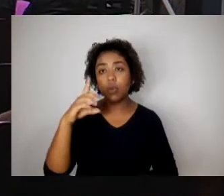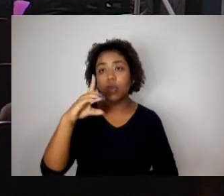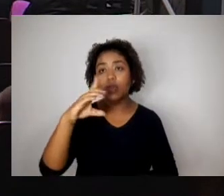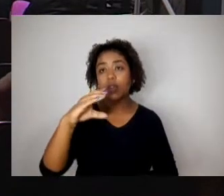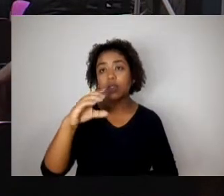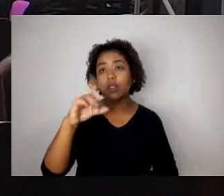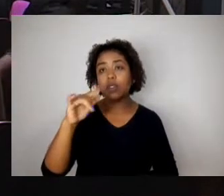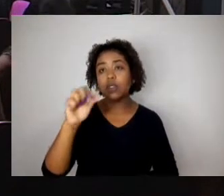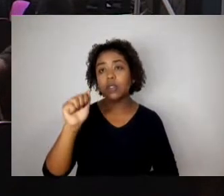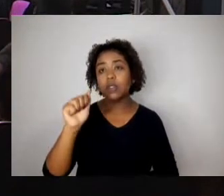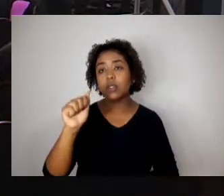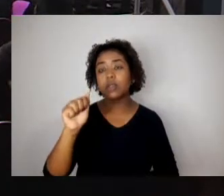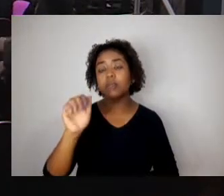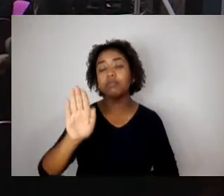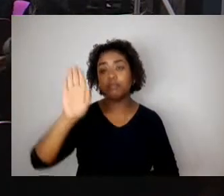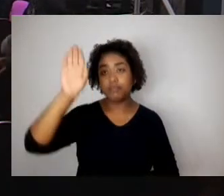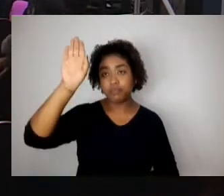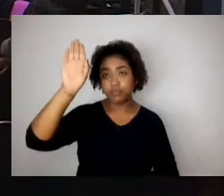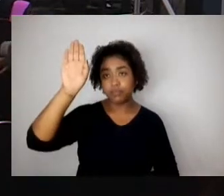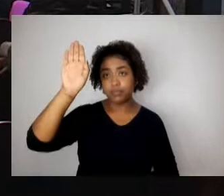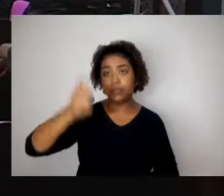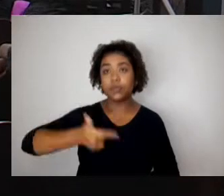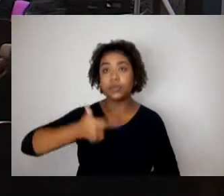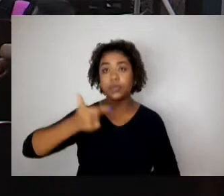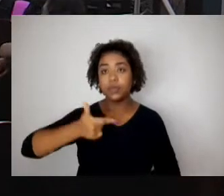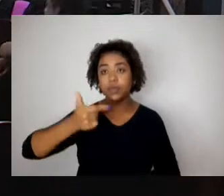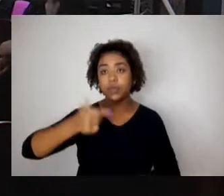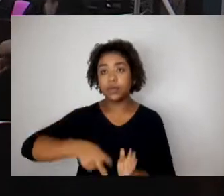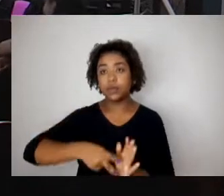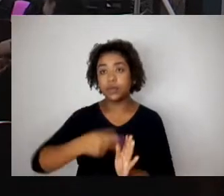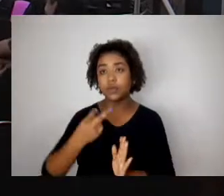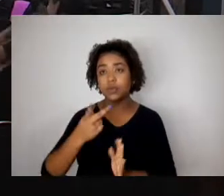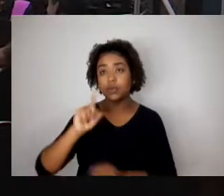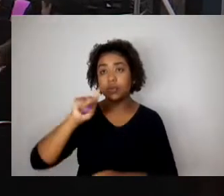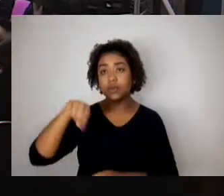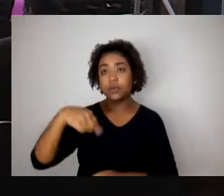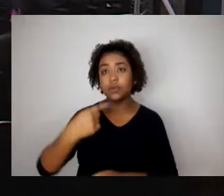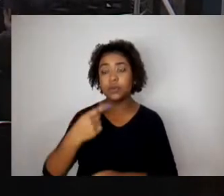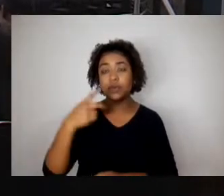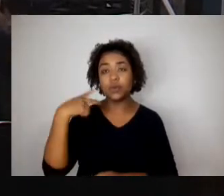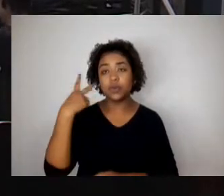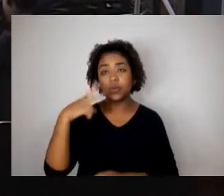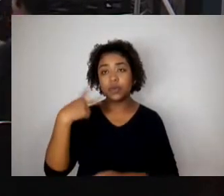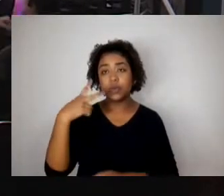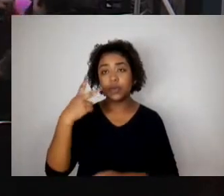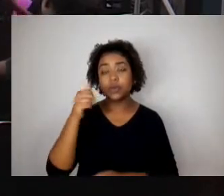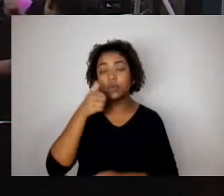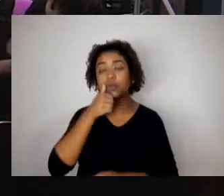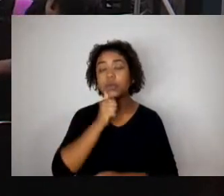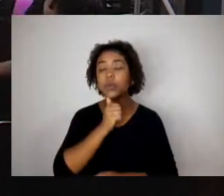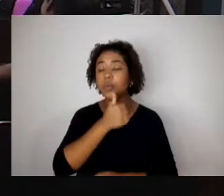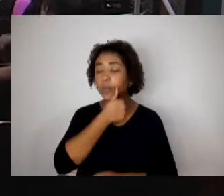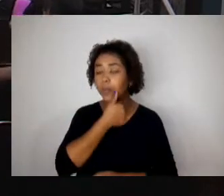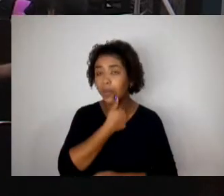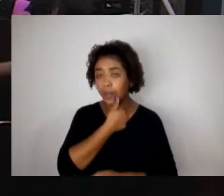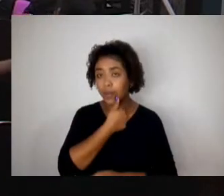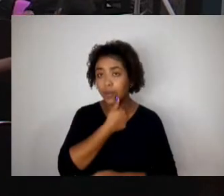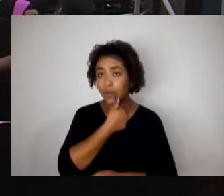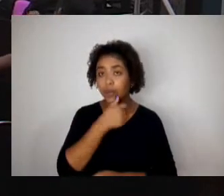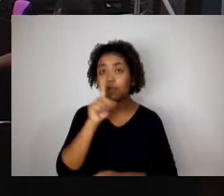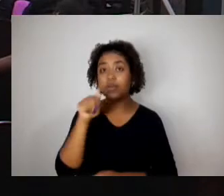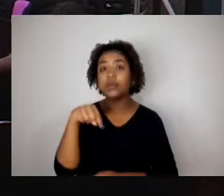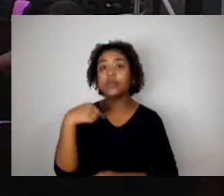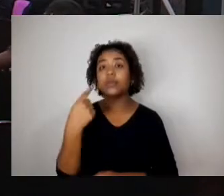vez, e depois o vereador Melo, a Vera já fez um no encaminhamento, sobre o mesmo tema, e depois o vereador Melo, depois está